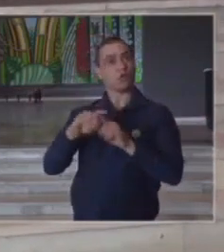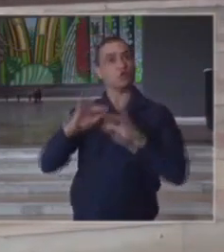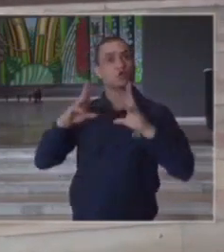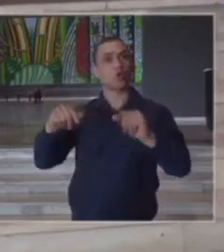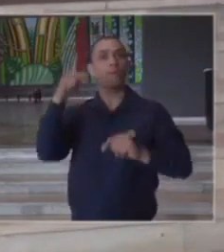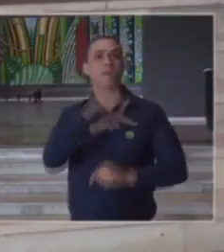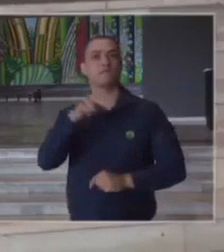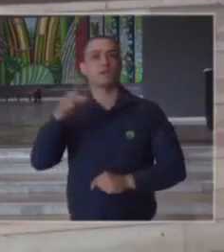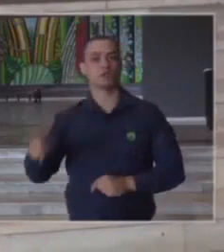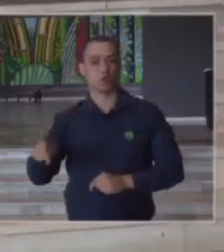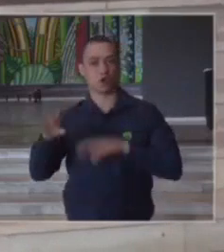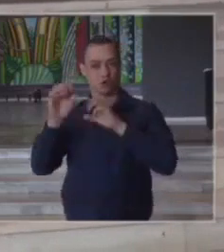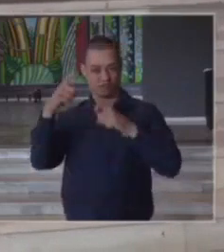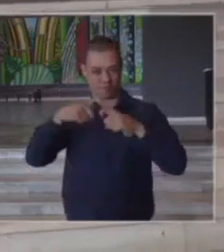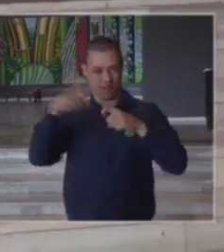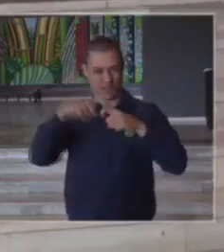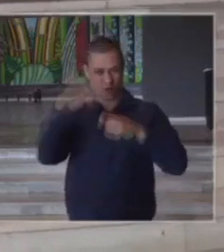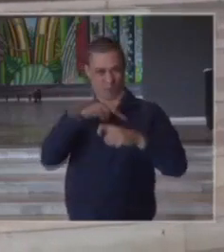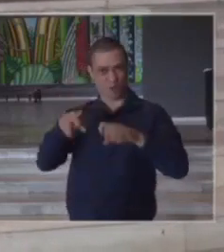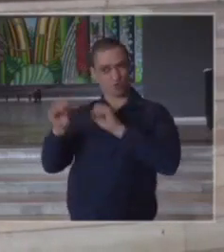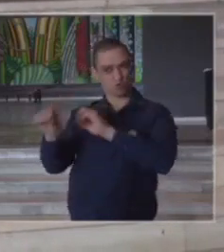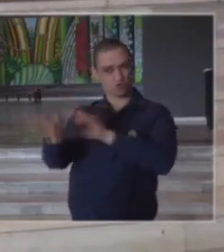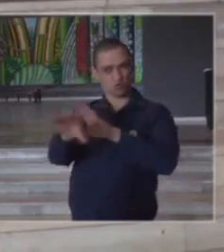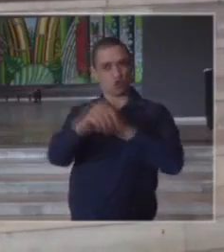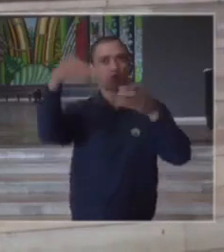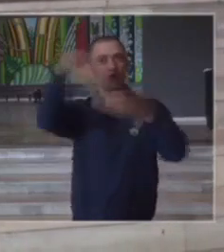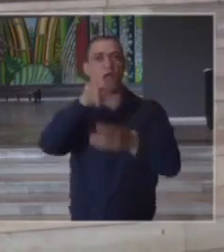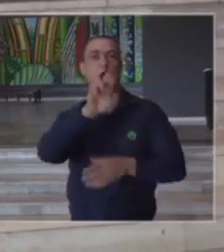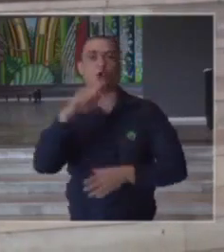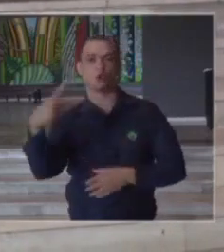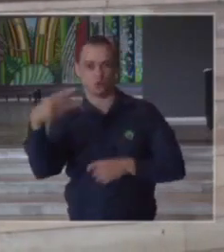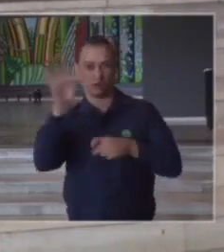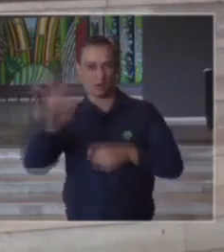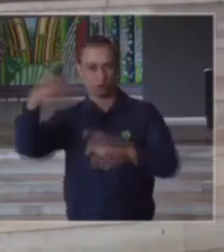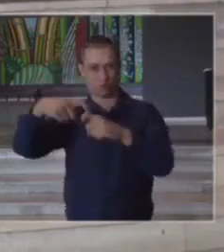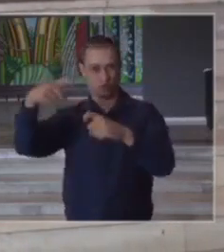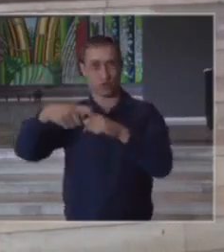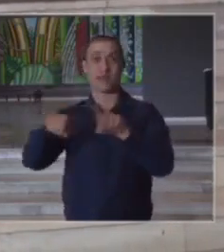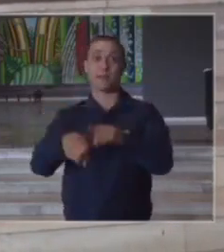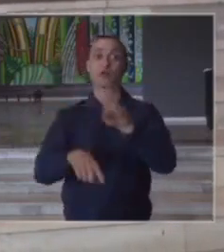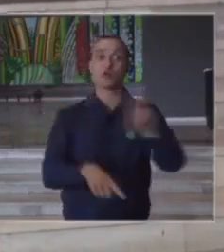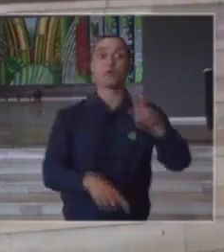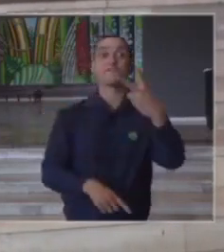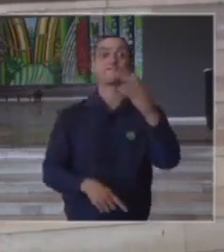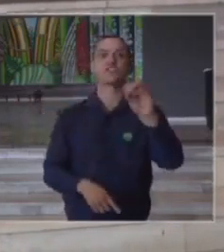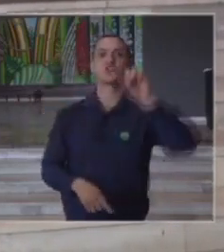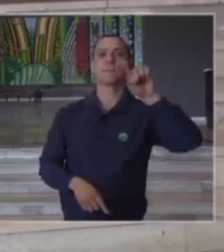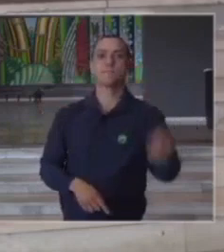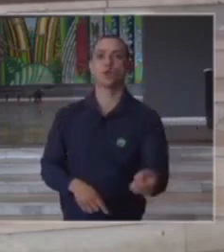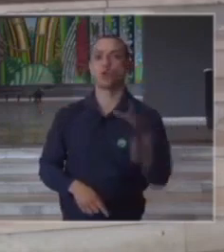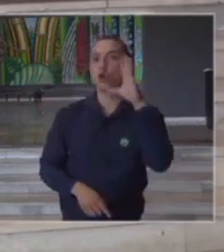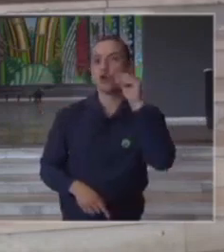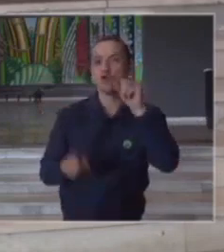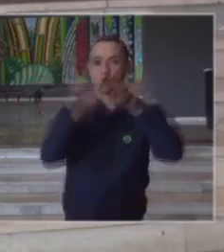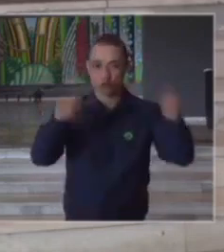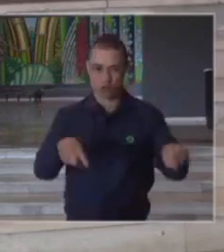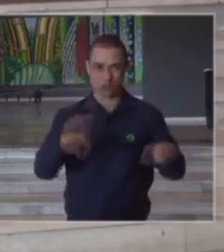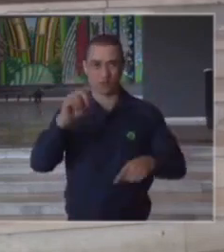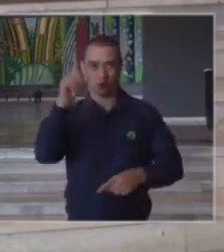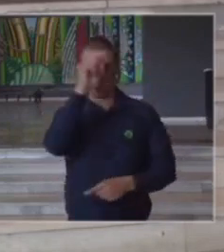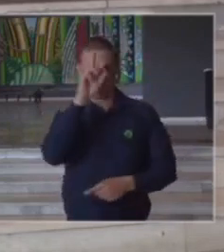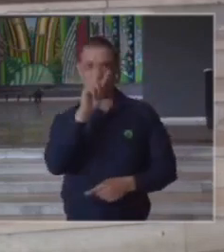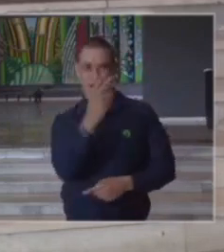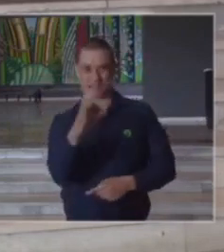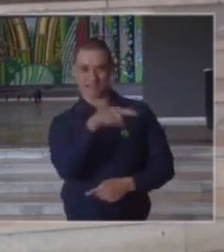docentes dos professores da faculdade de medicina da universidade de São Paulo em nome dos 20 mil colaboradores do hospital das